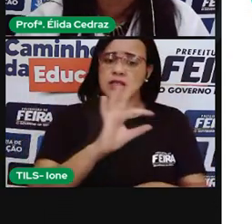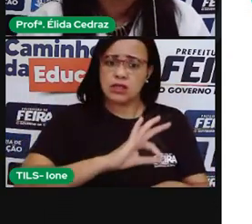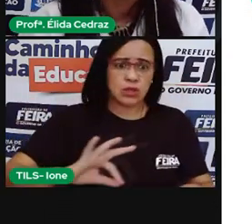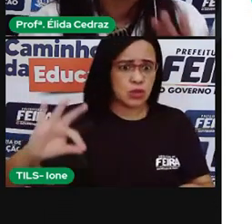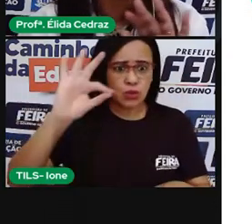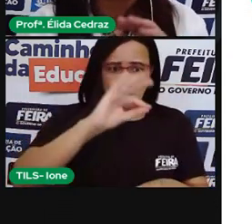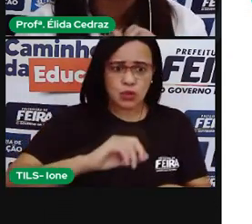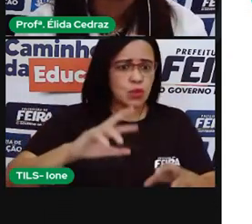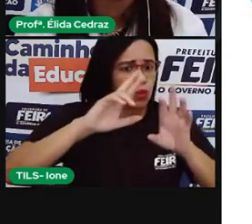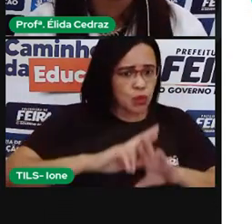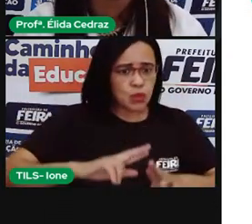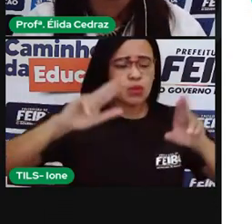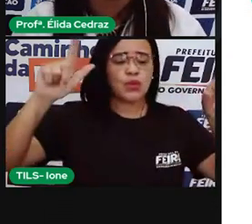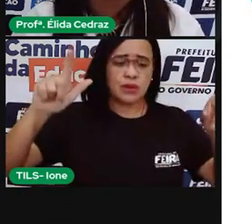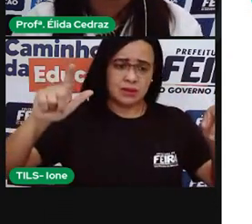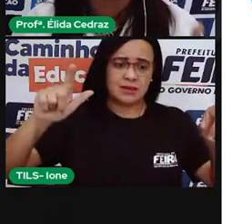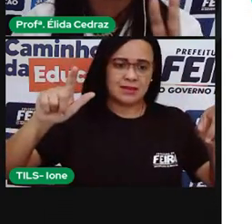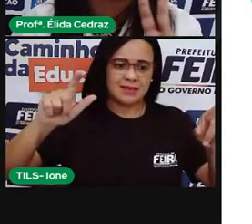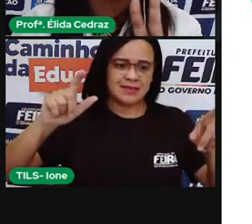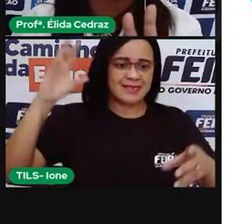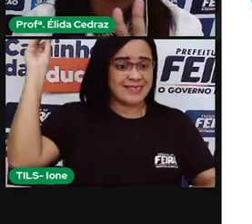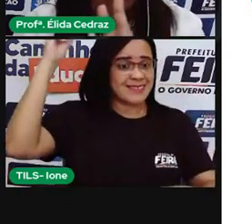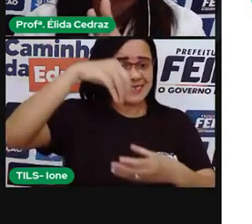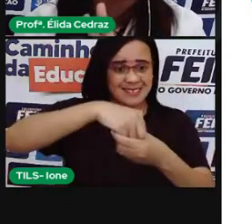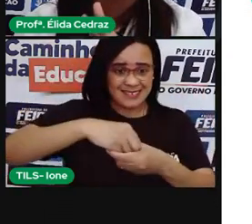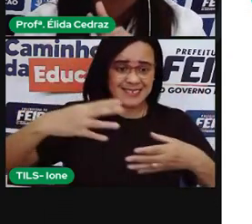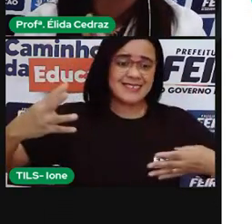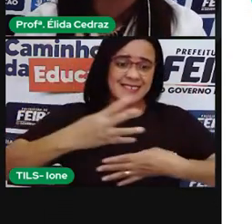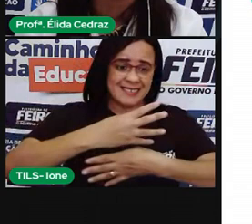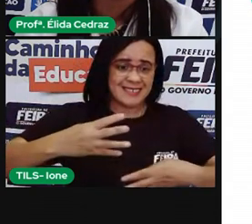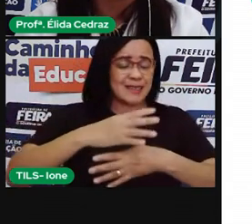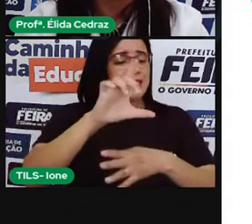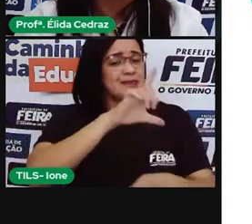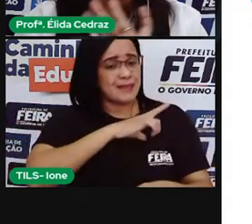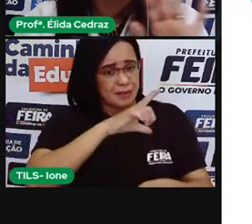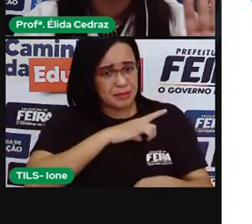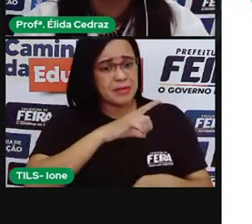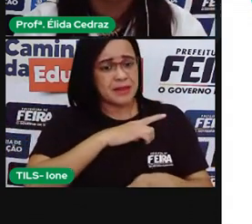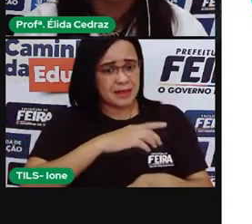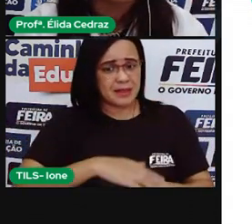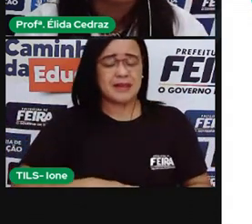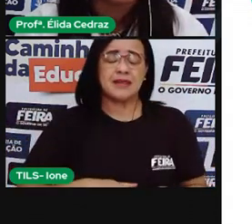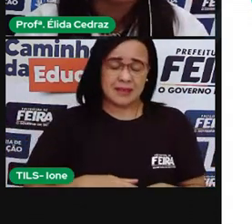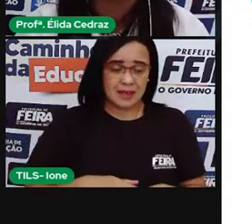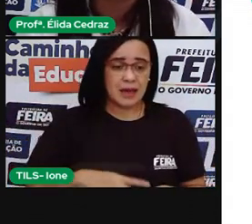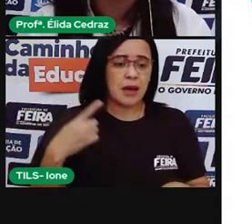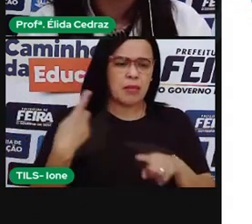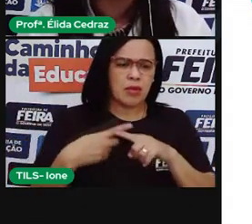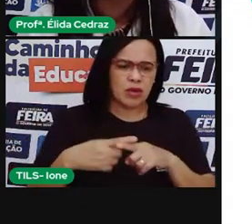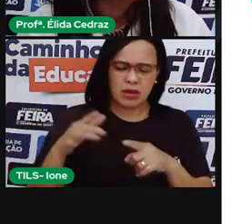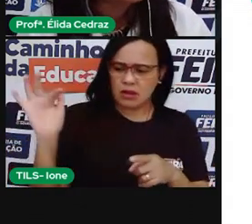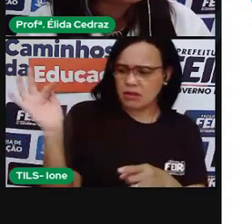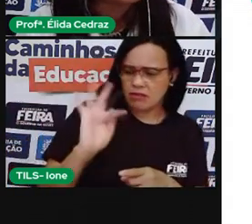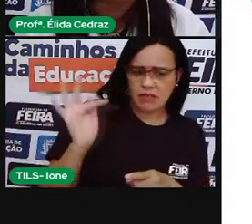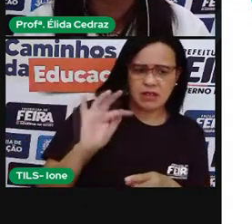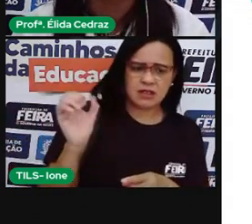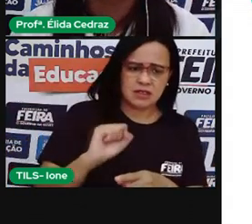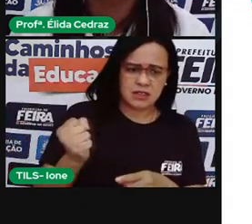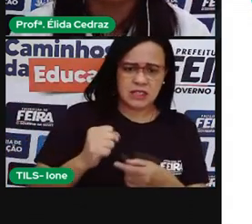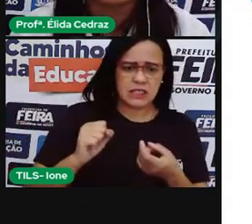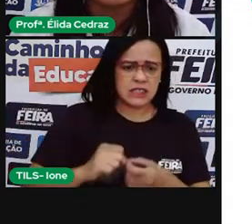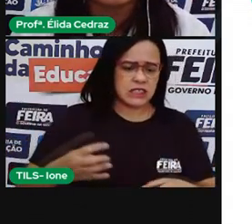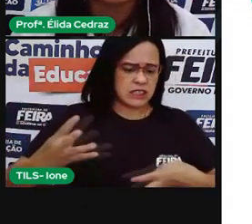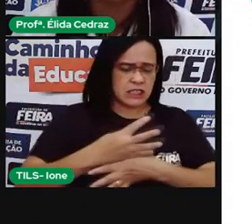cidade, como a nossa, que é a segunda maior cidade do Norte e Nordeste. Pois é.